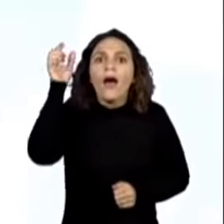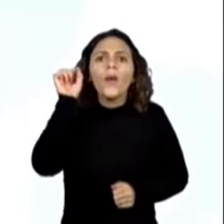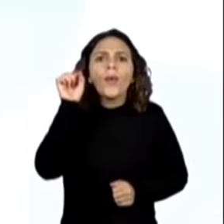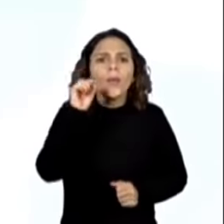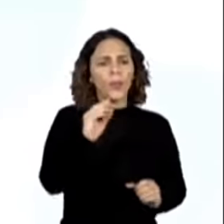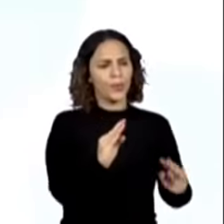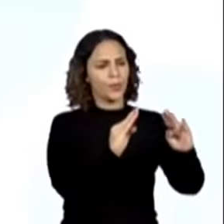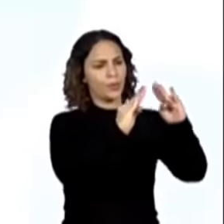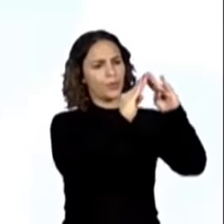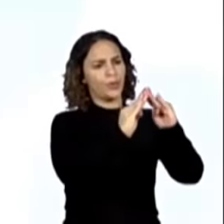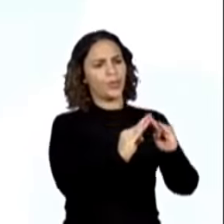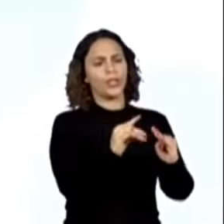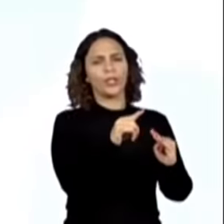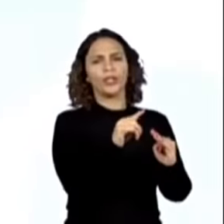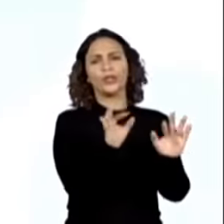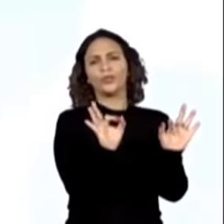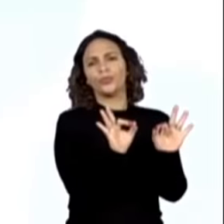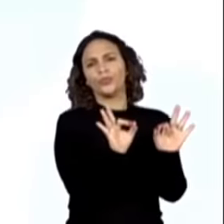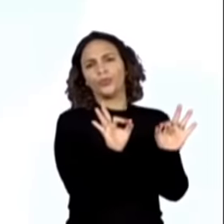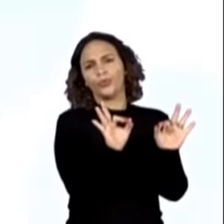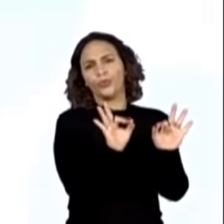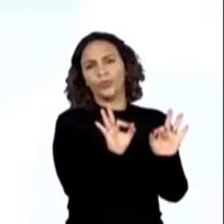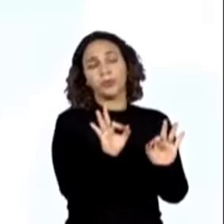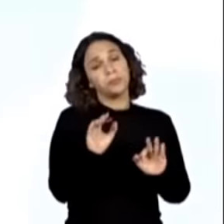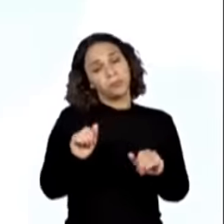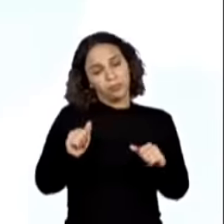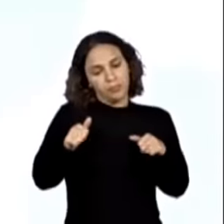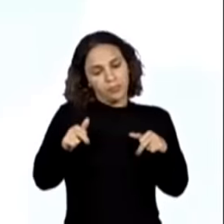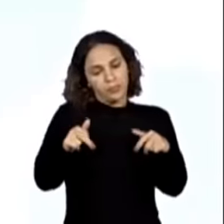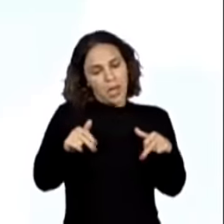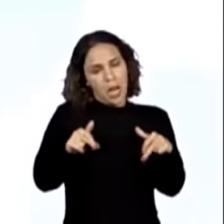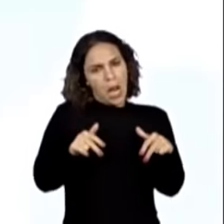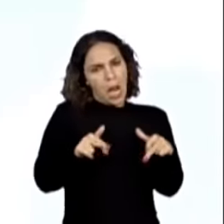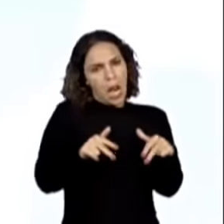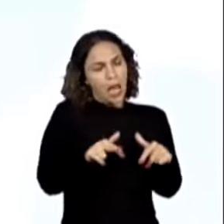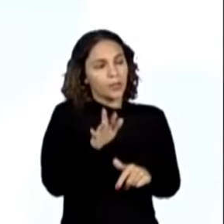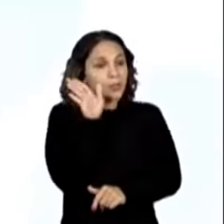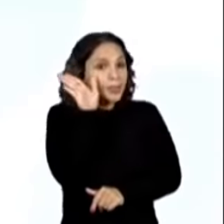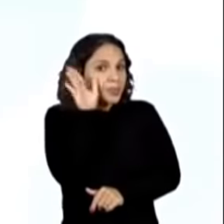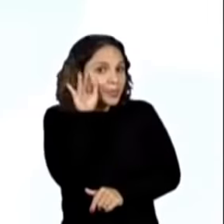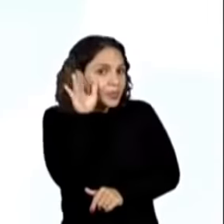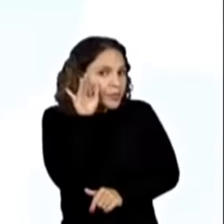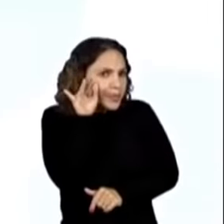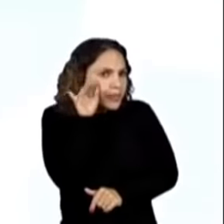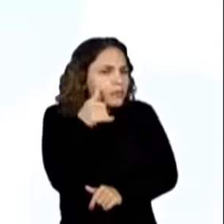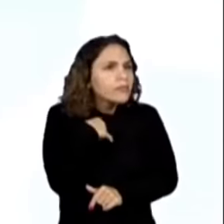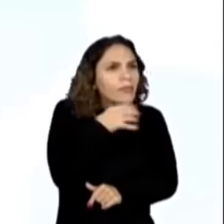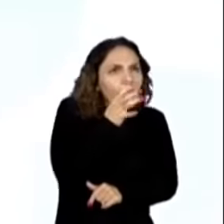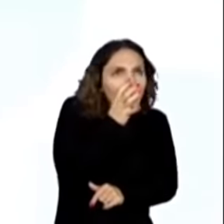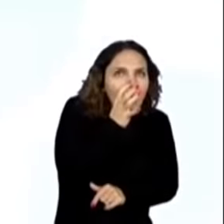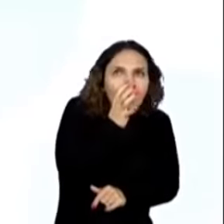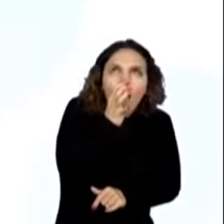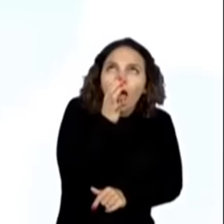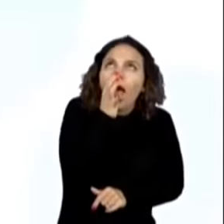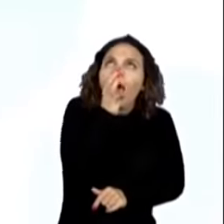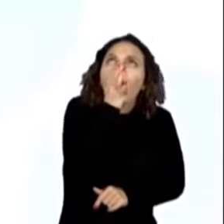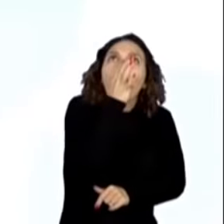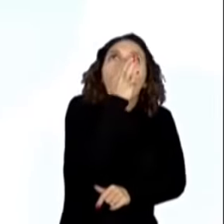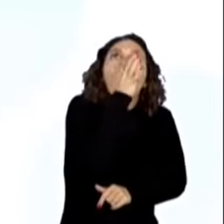casinha muito mimosa. Aproximaram-se curiosos e admiraram-se ao